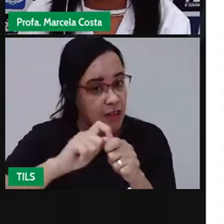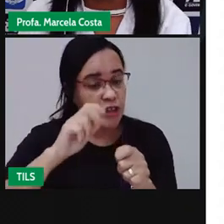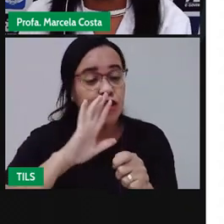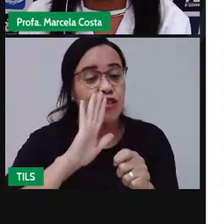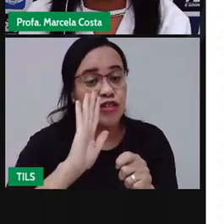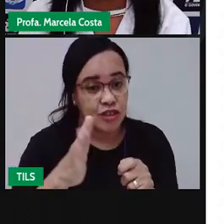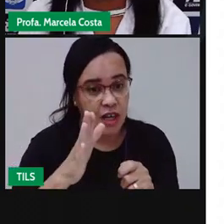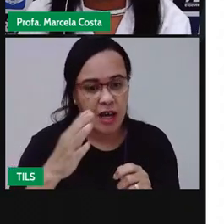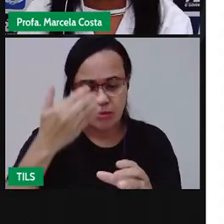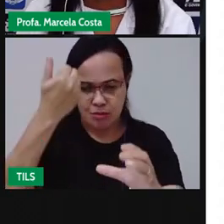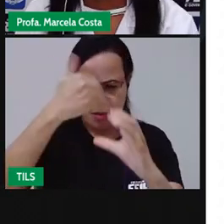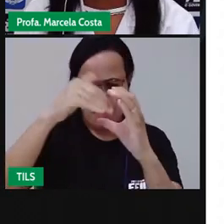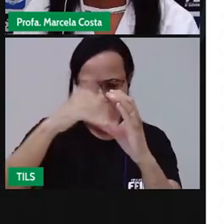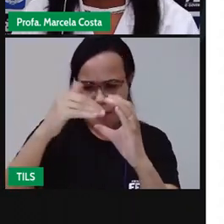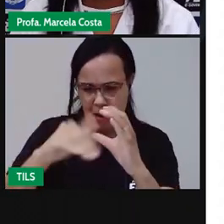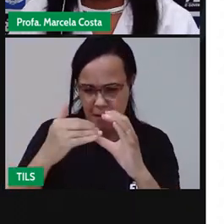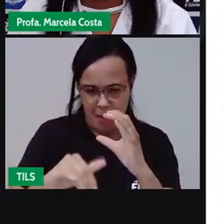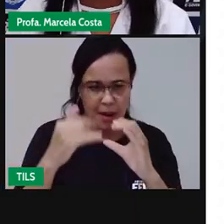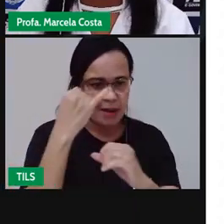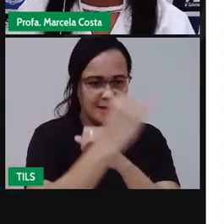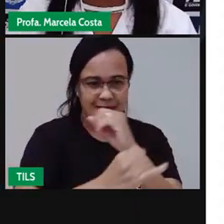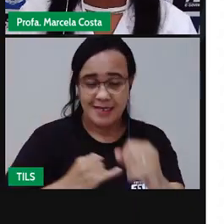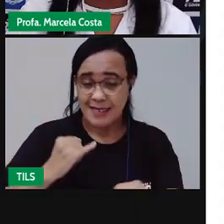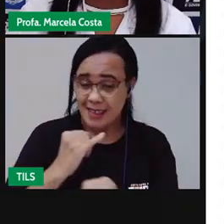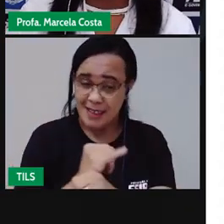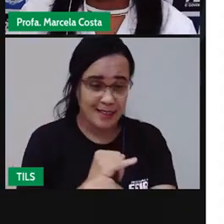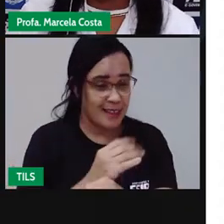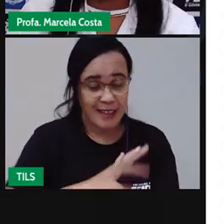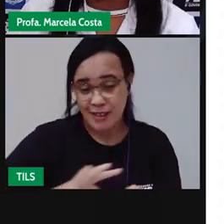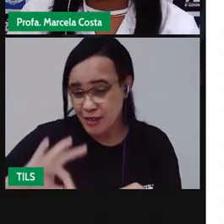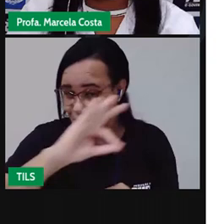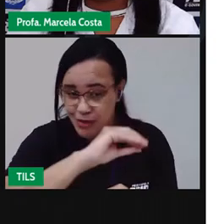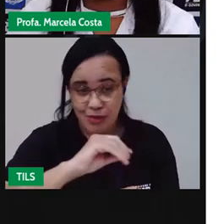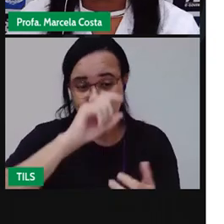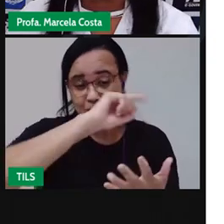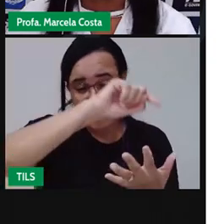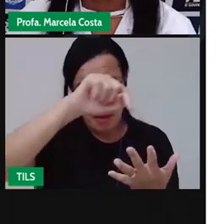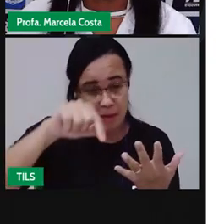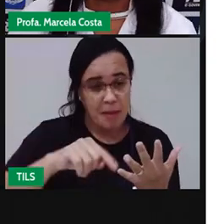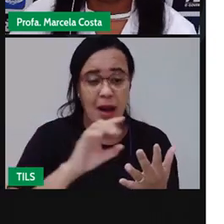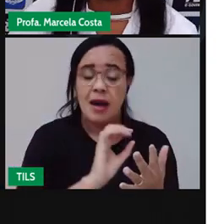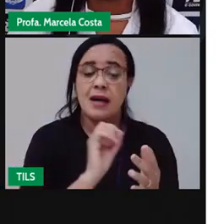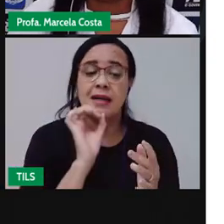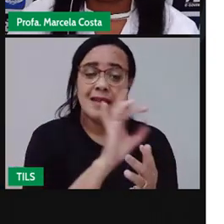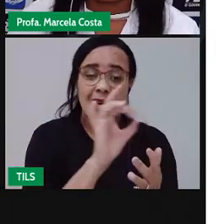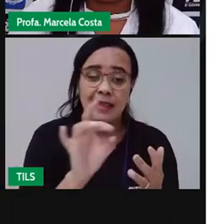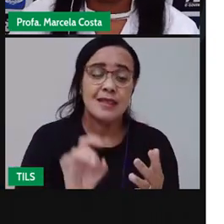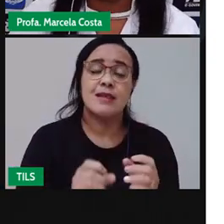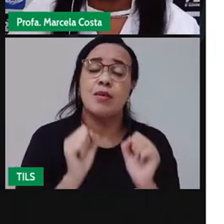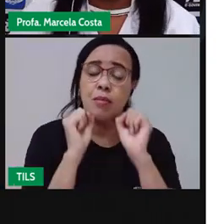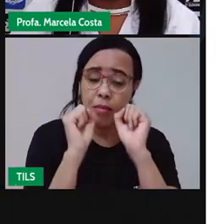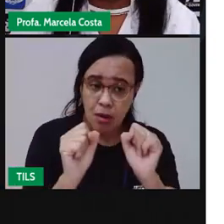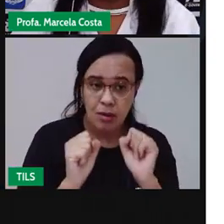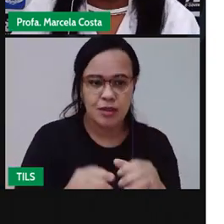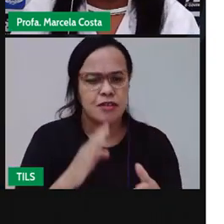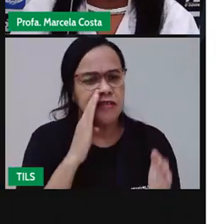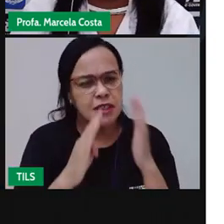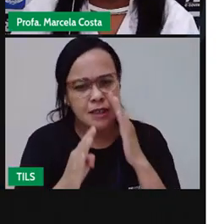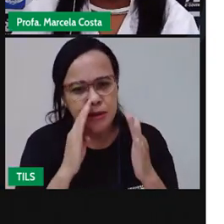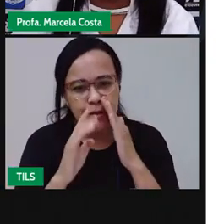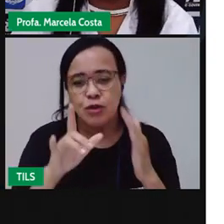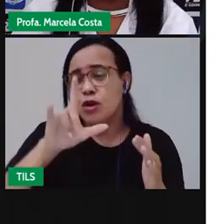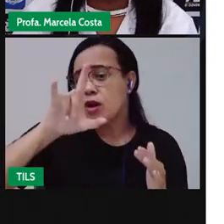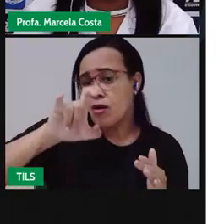professora da sua escola. Não esqueça de compartilhar também nas redes sociais, se você puder, tiver acesso. E